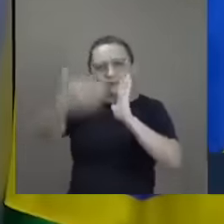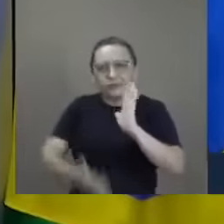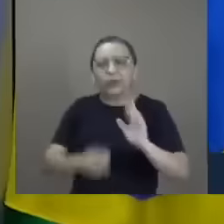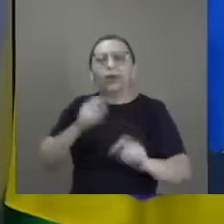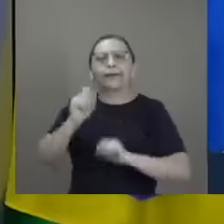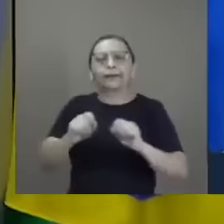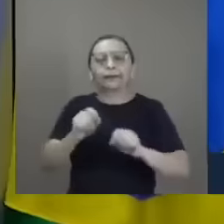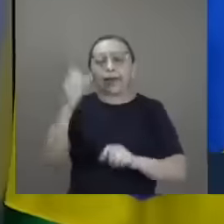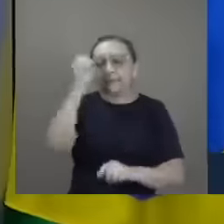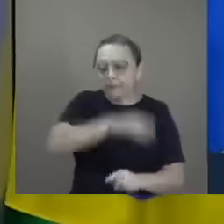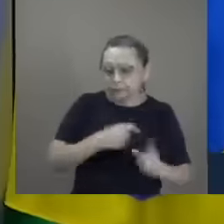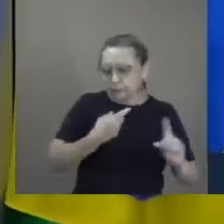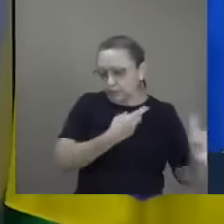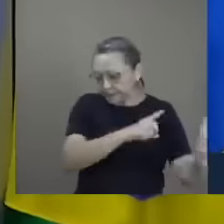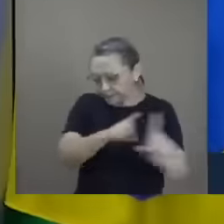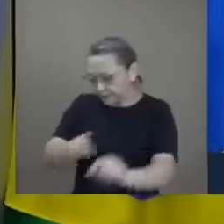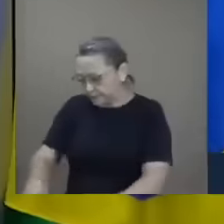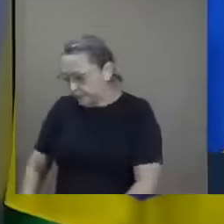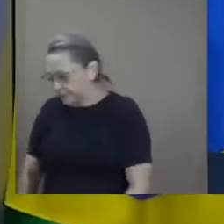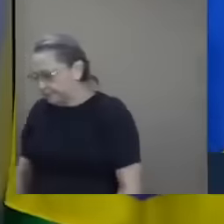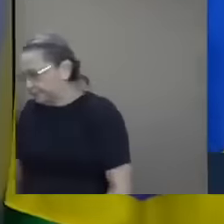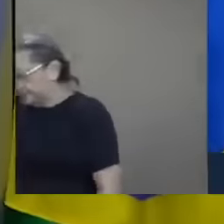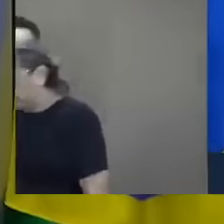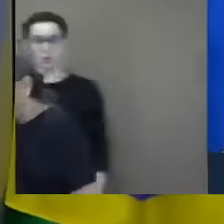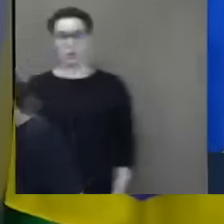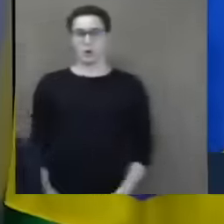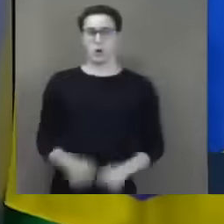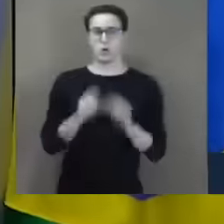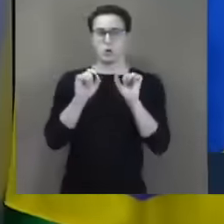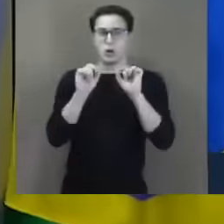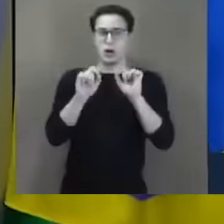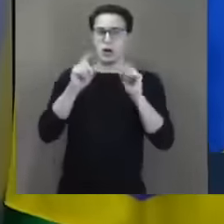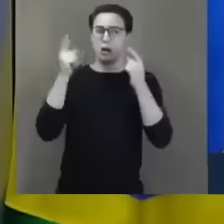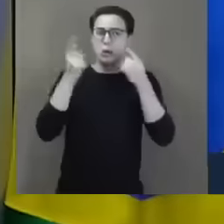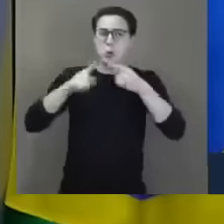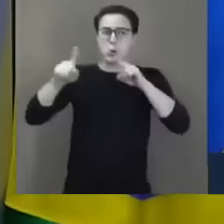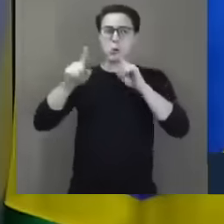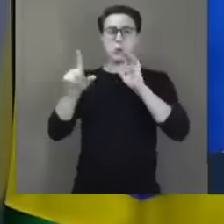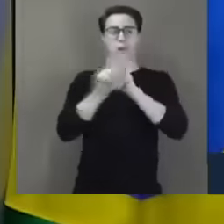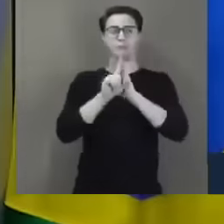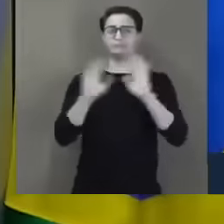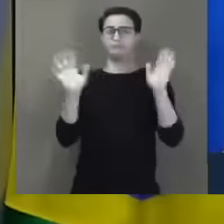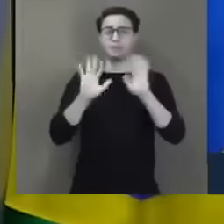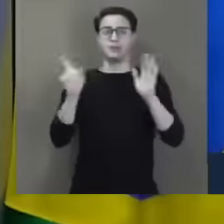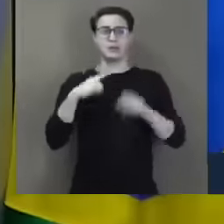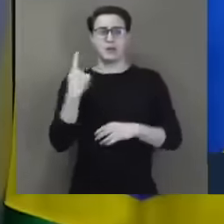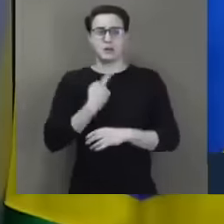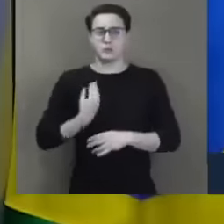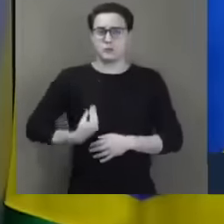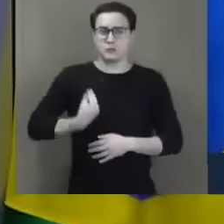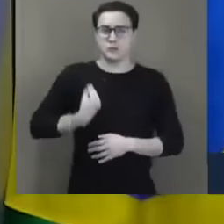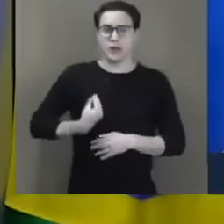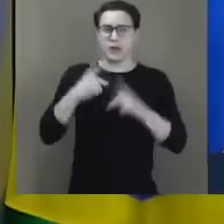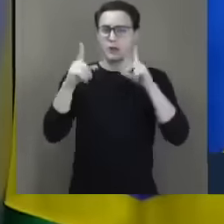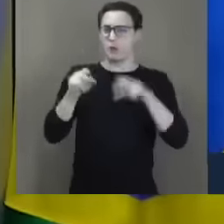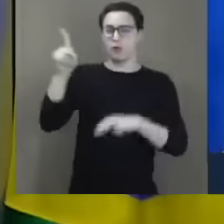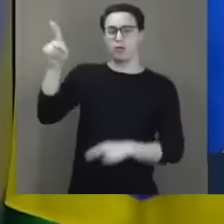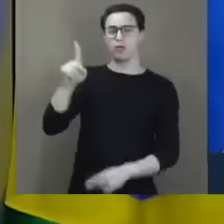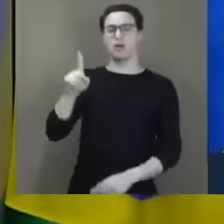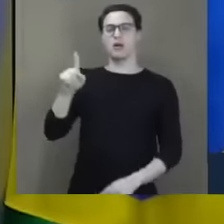devassa persecutória ao arrepio da lei. Não vivemos na União Soviética,